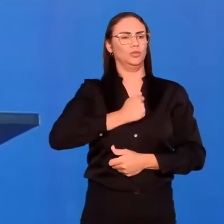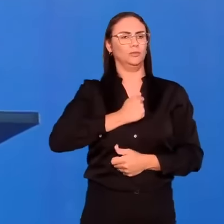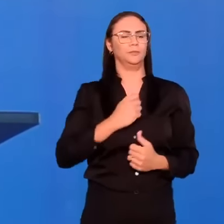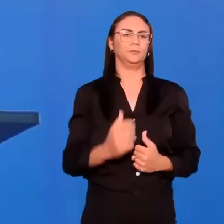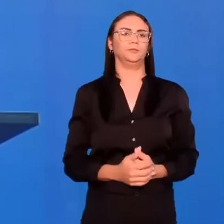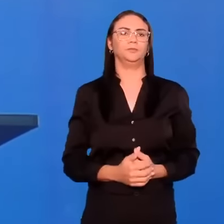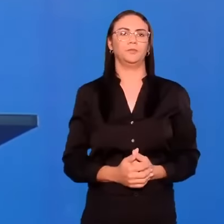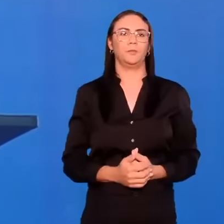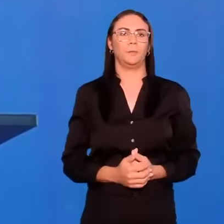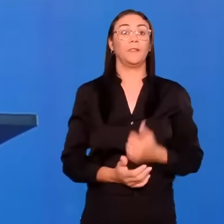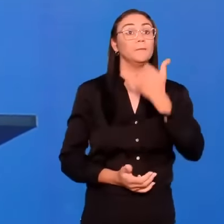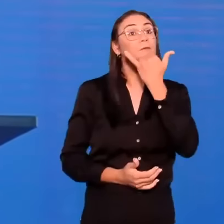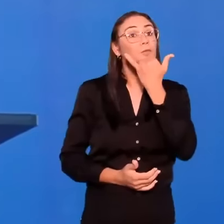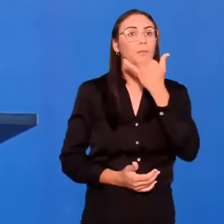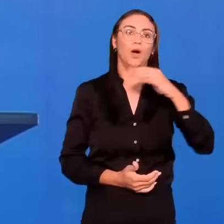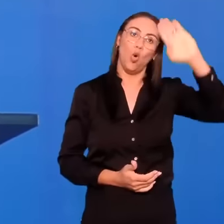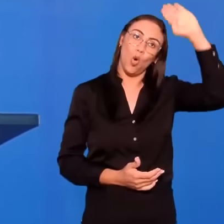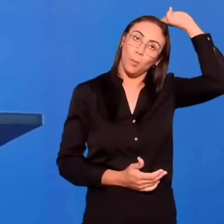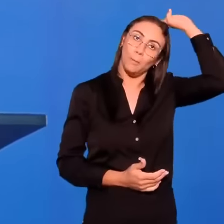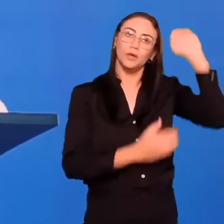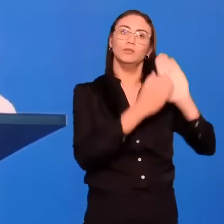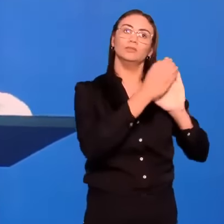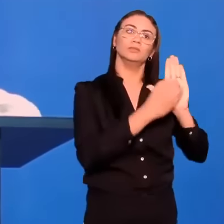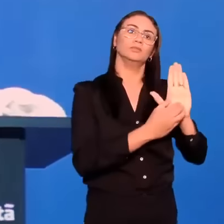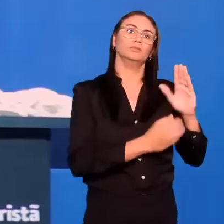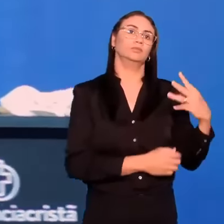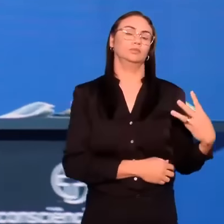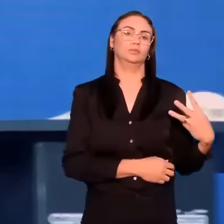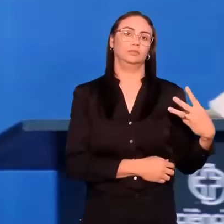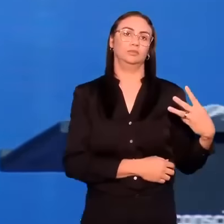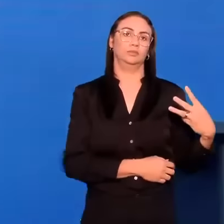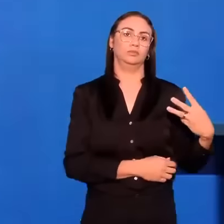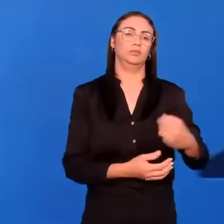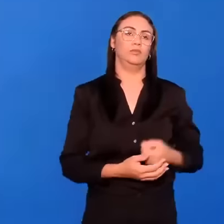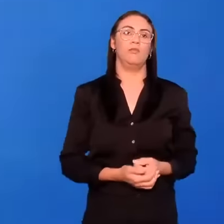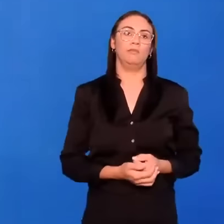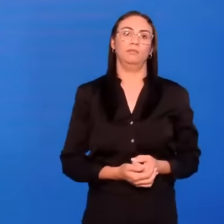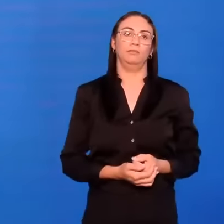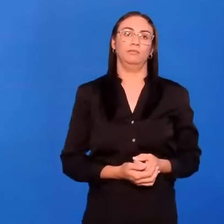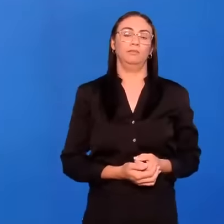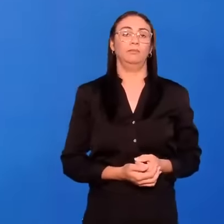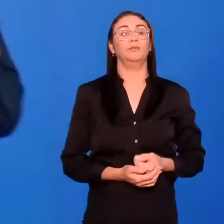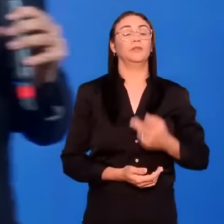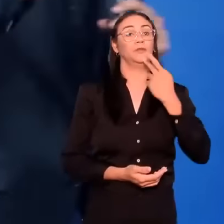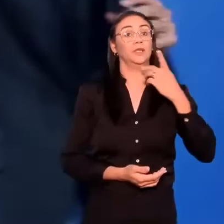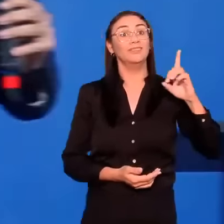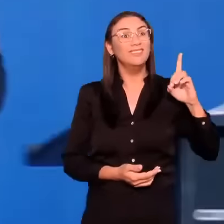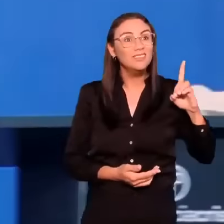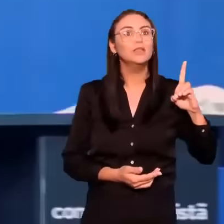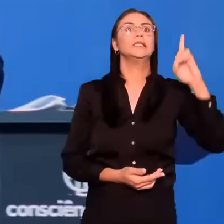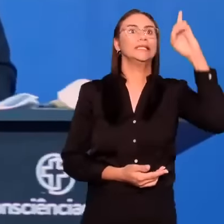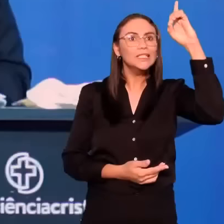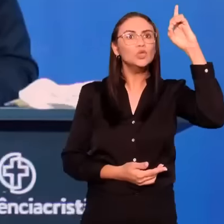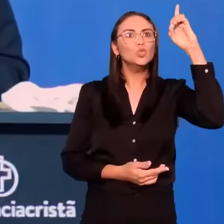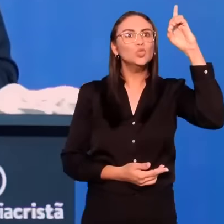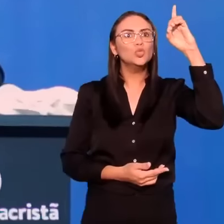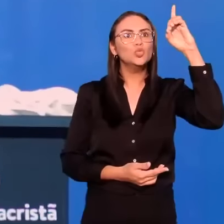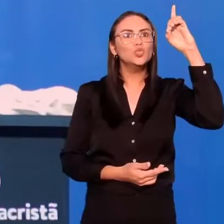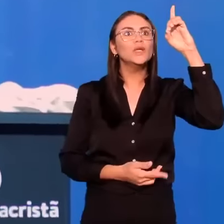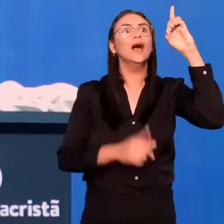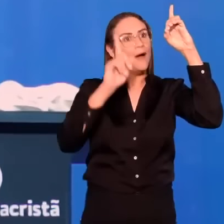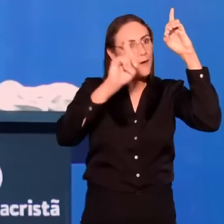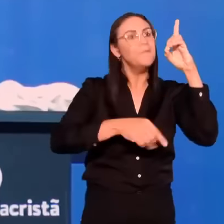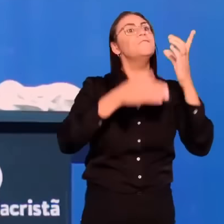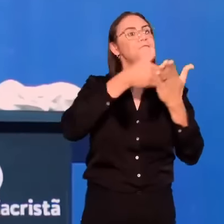Em Romanos 3. Que não é em vão que Deus traz autoridade. Porque ela é vingador de